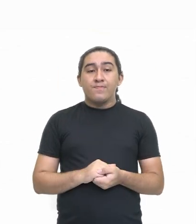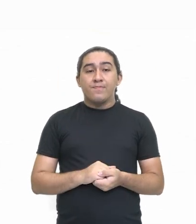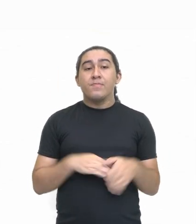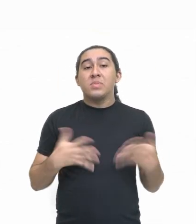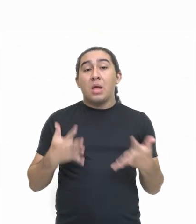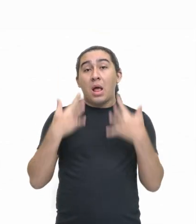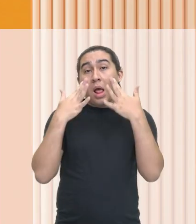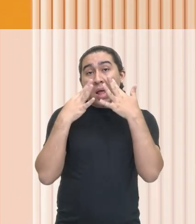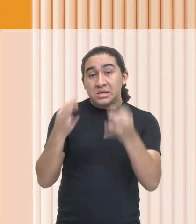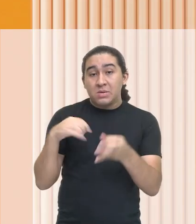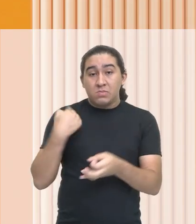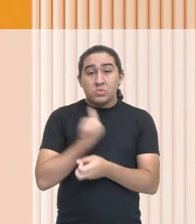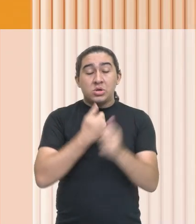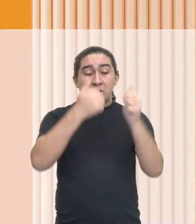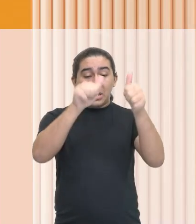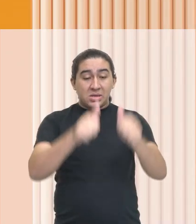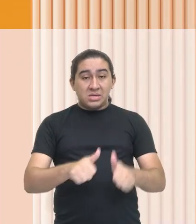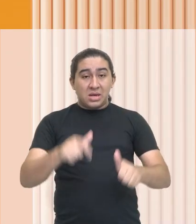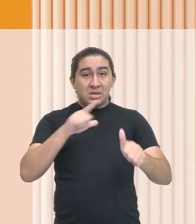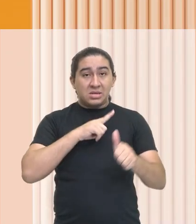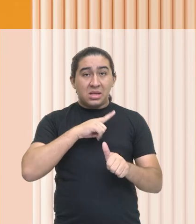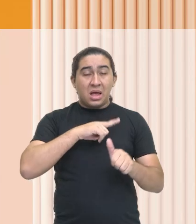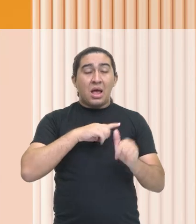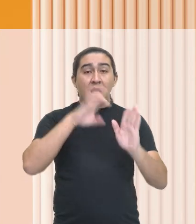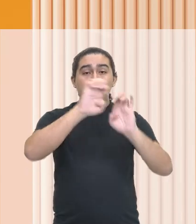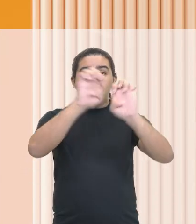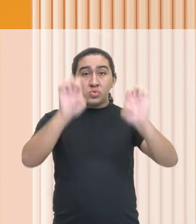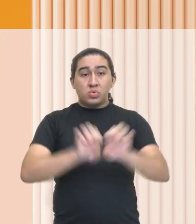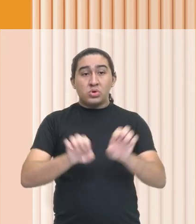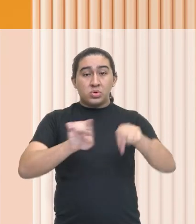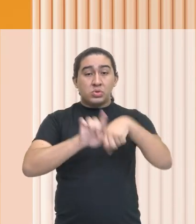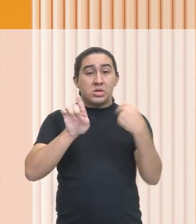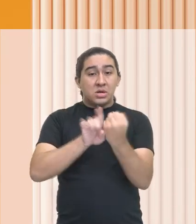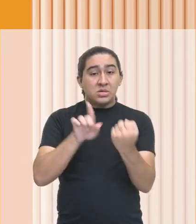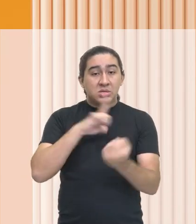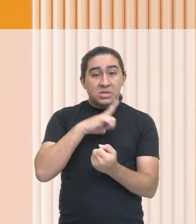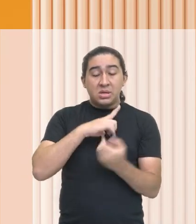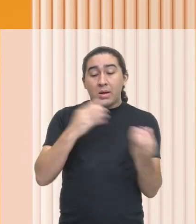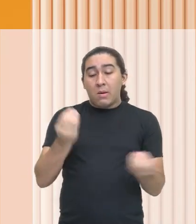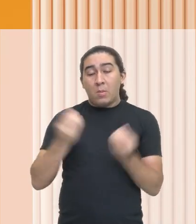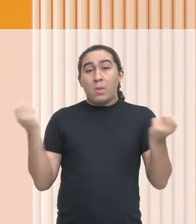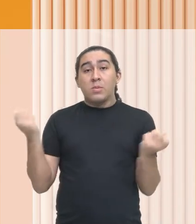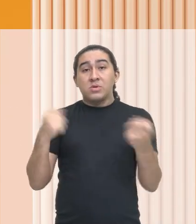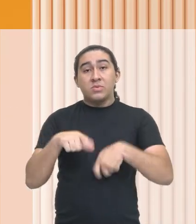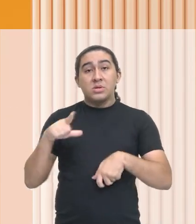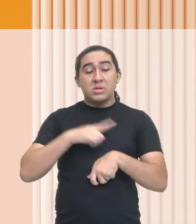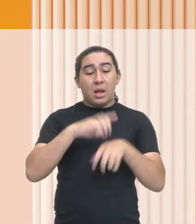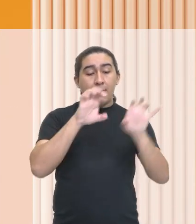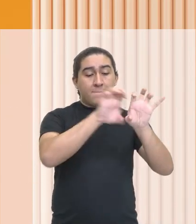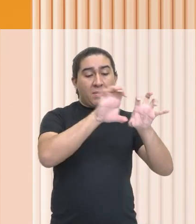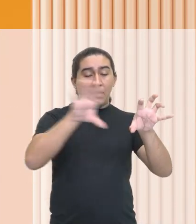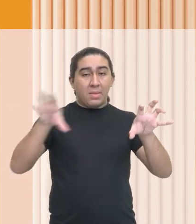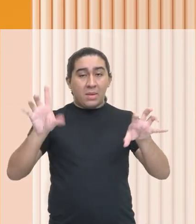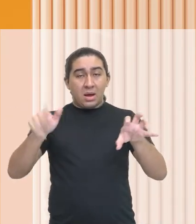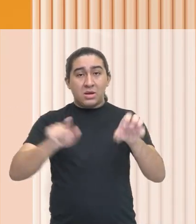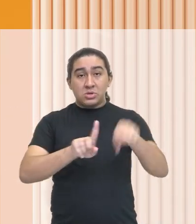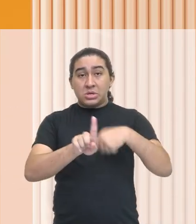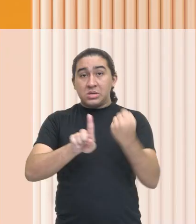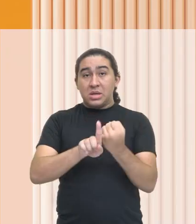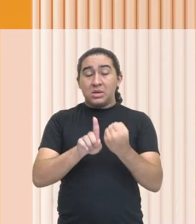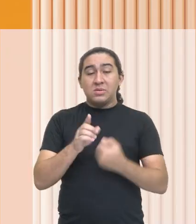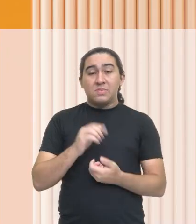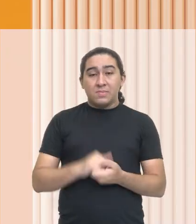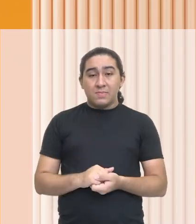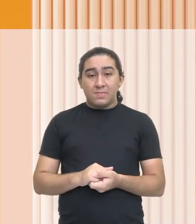acompanhe aqui para a gente verificar a nossa pirâmide social para ver como estava estratificada, ou seja, como estava dividida a sociedade romana.